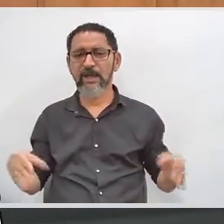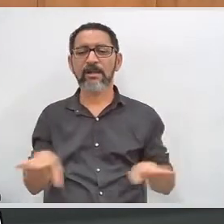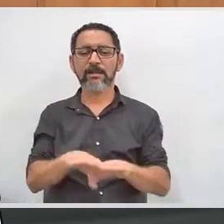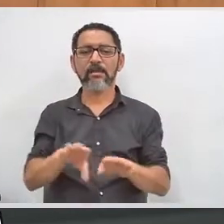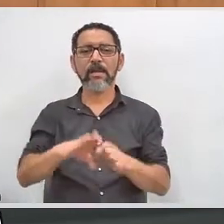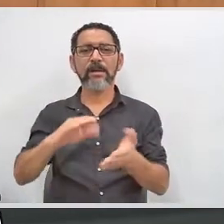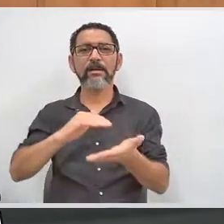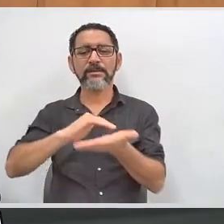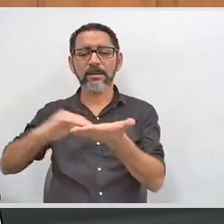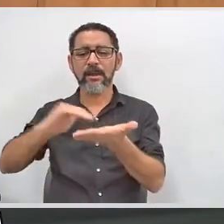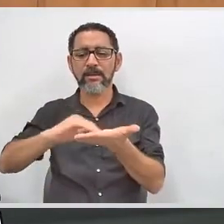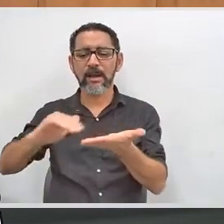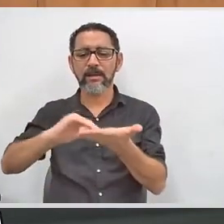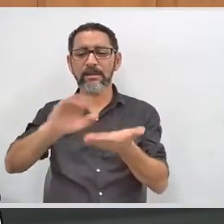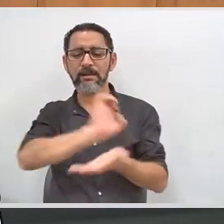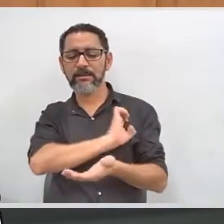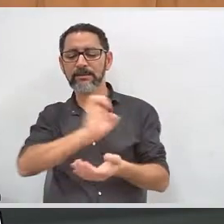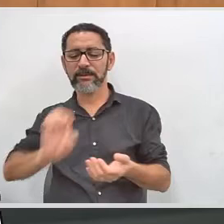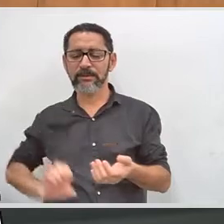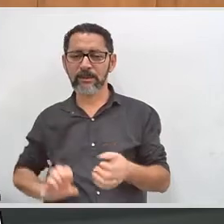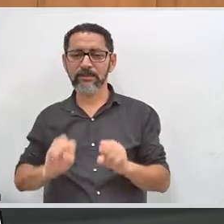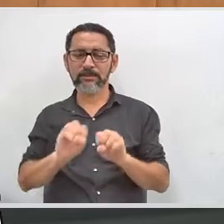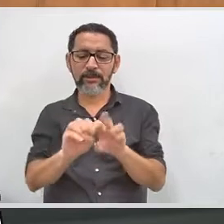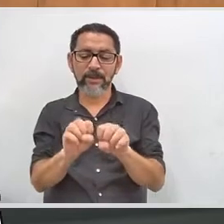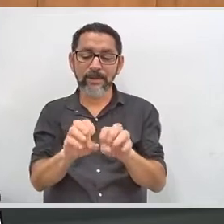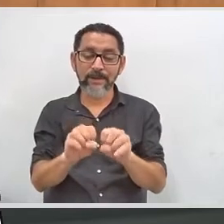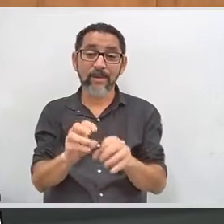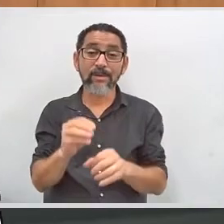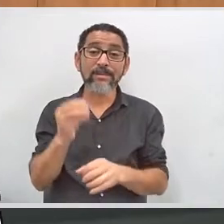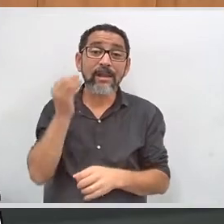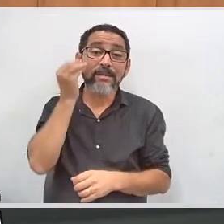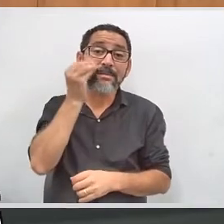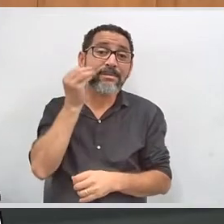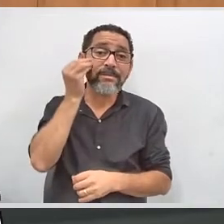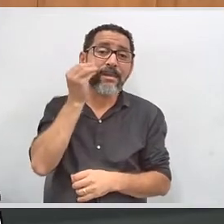e a Secretaria de Educação realmente está tentando